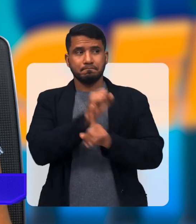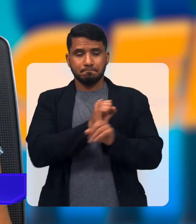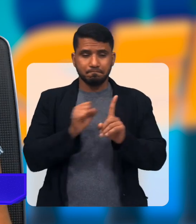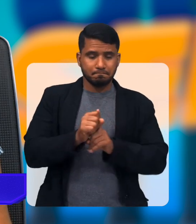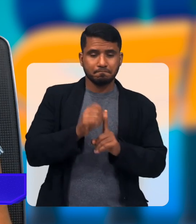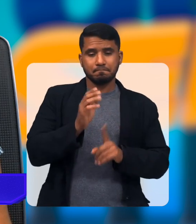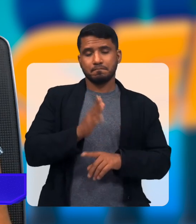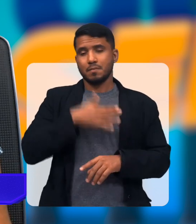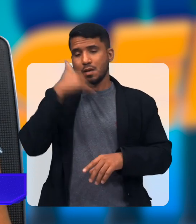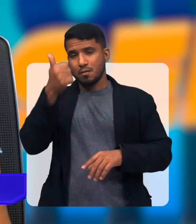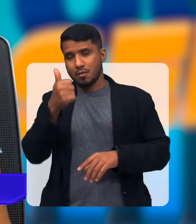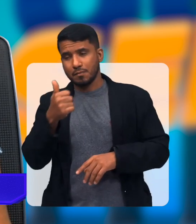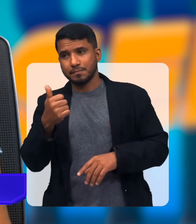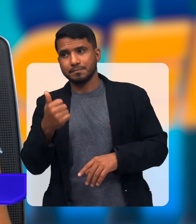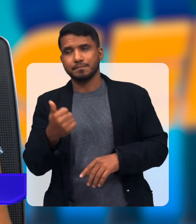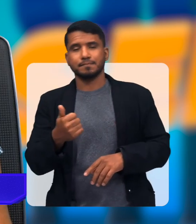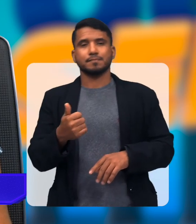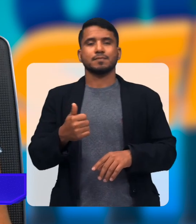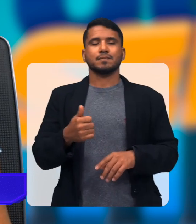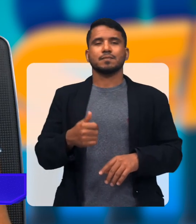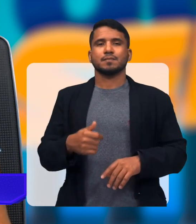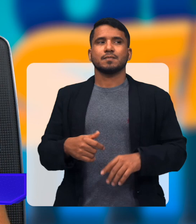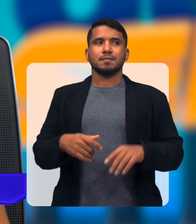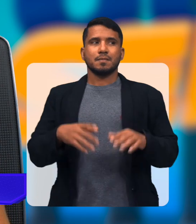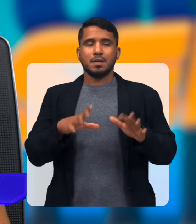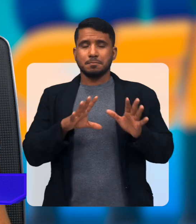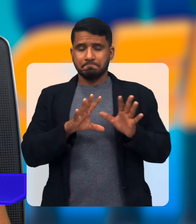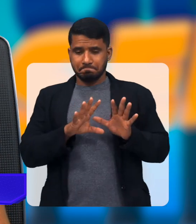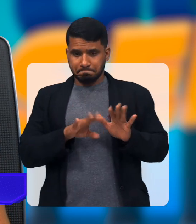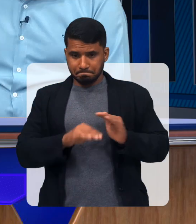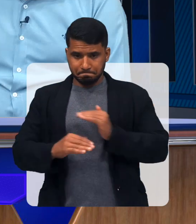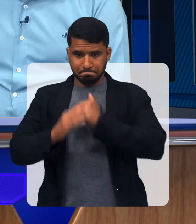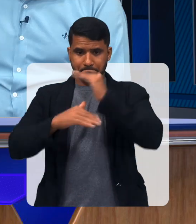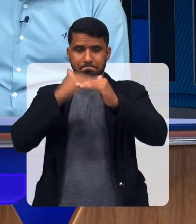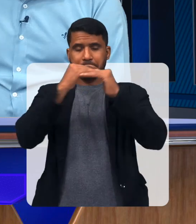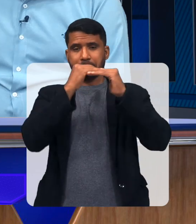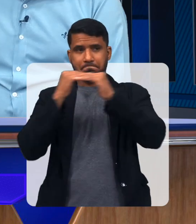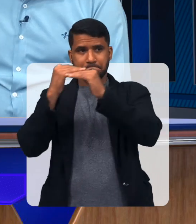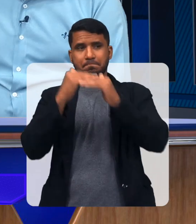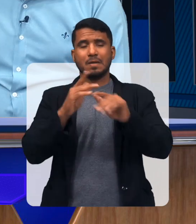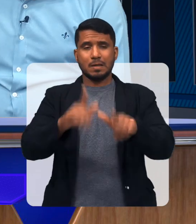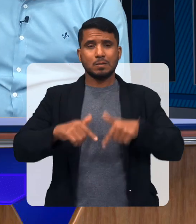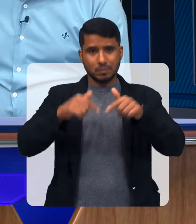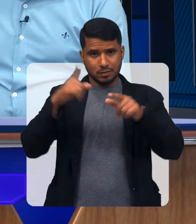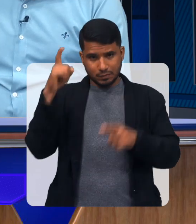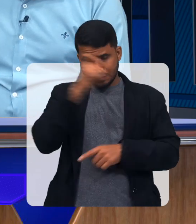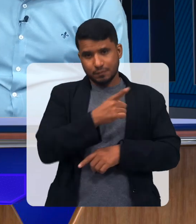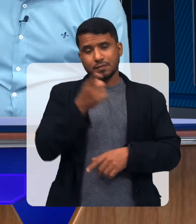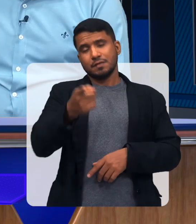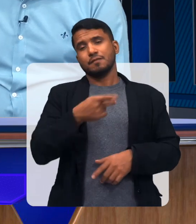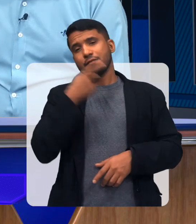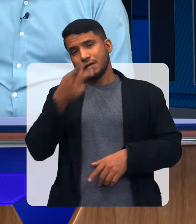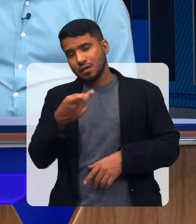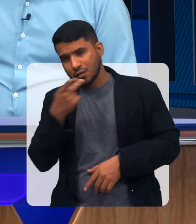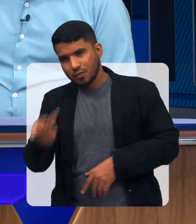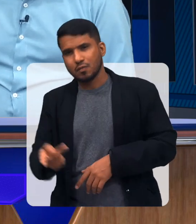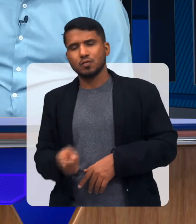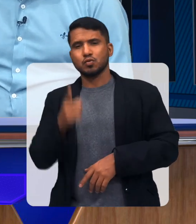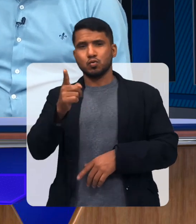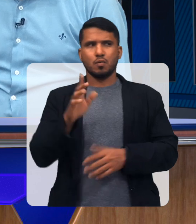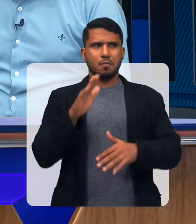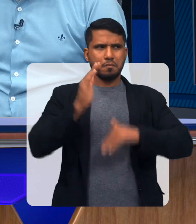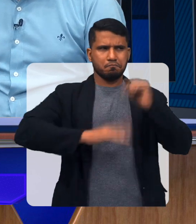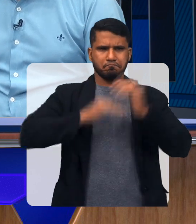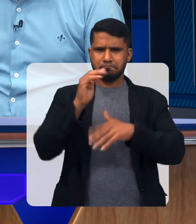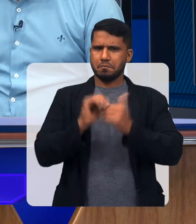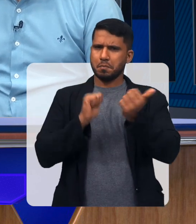De ter ter Uma sociedade Mais justa Com mais Acuidade A luta É grande Bom Você